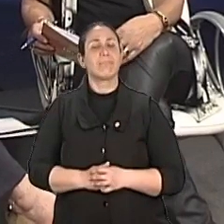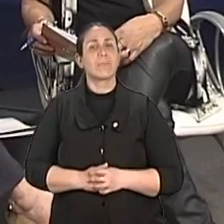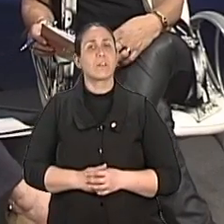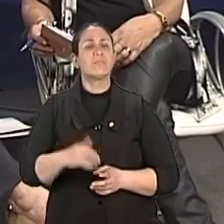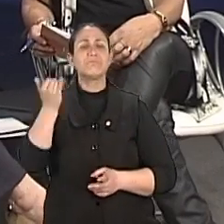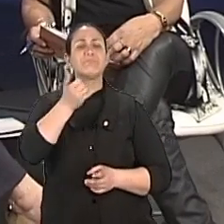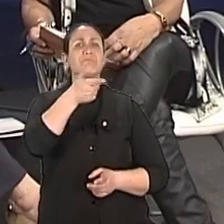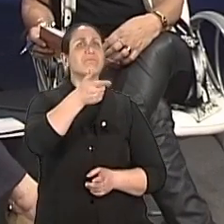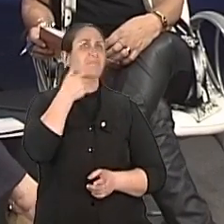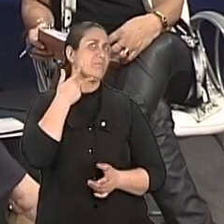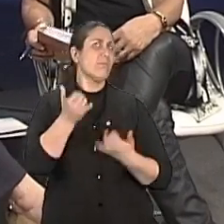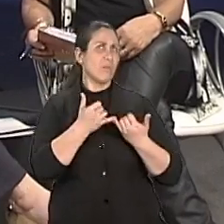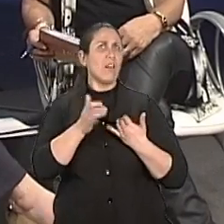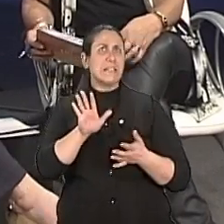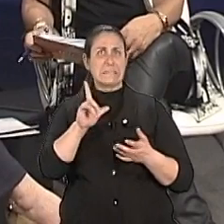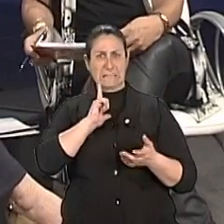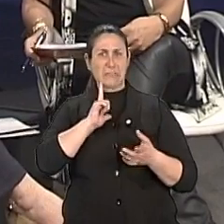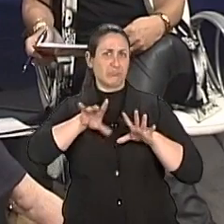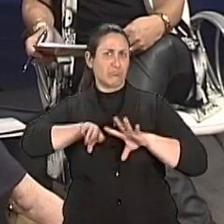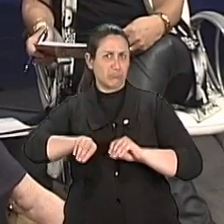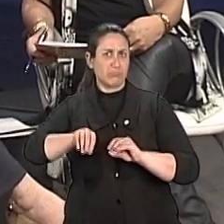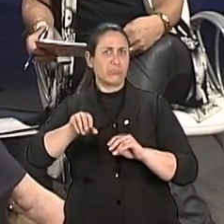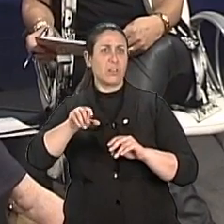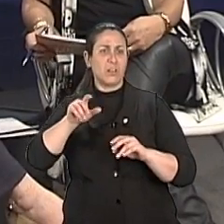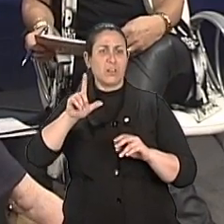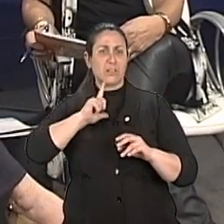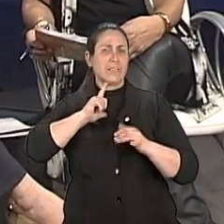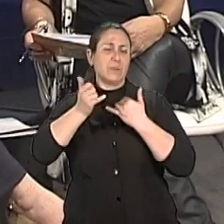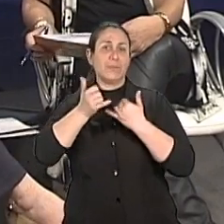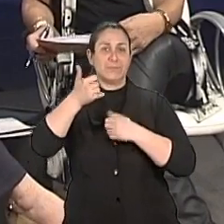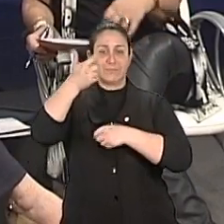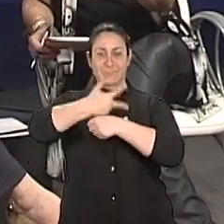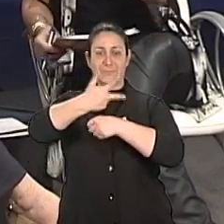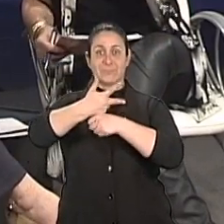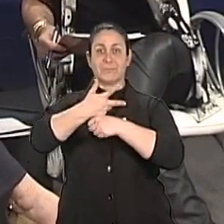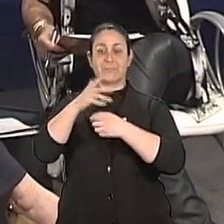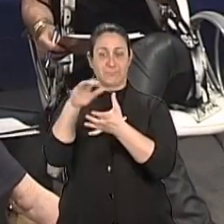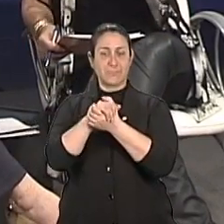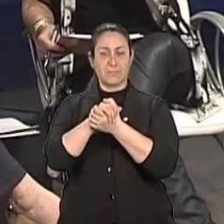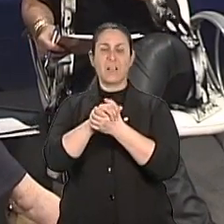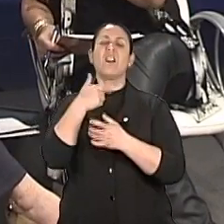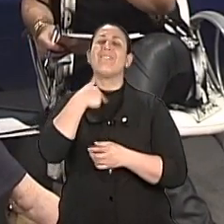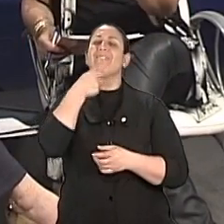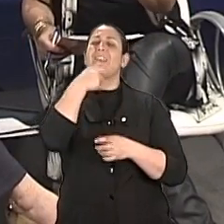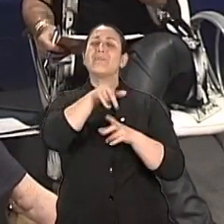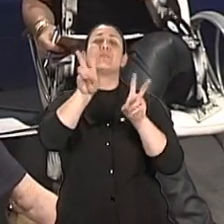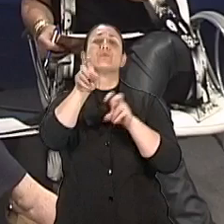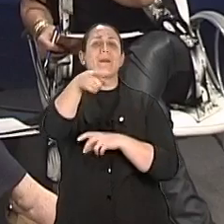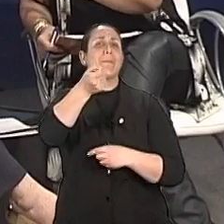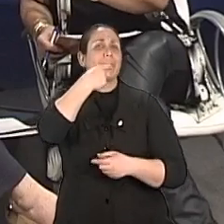do lobo, já que... isso interfere também em separações de terceira idade, de... até... vão pegar toda essa questão dos